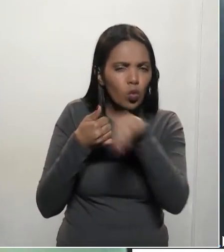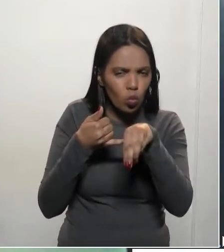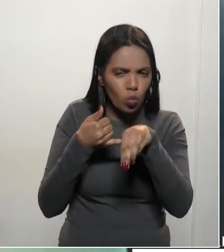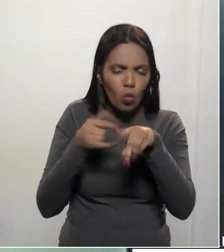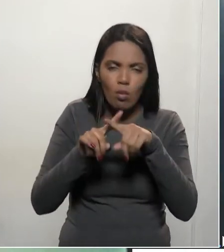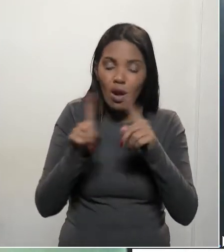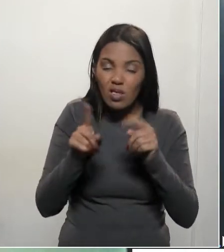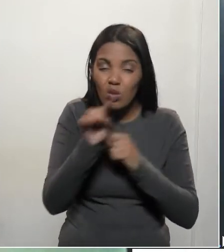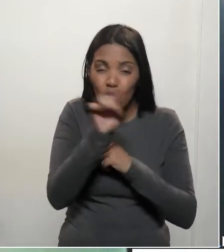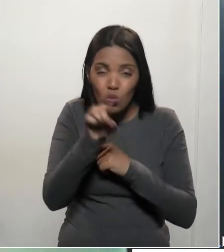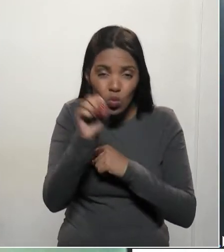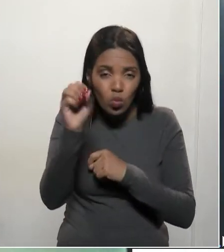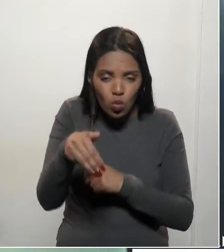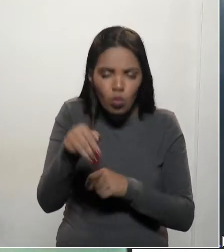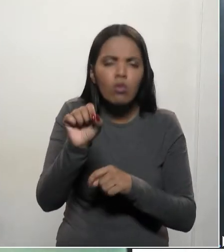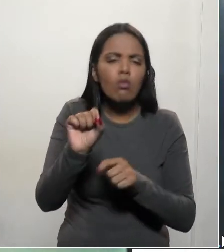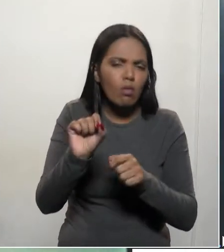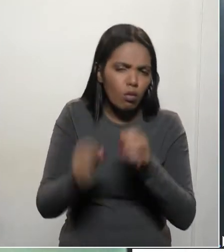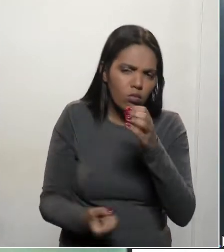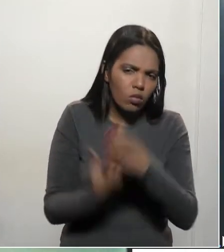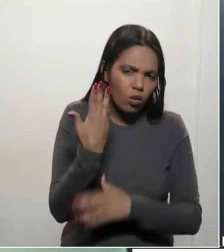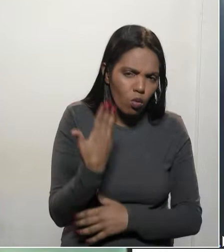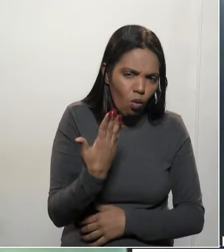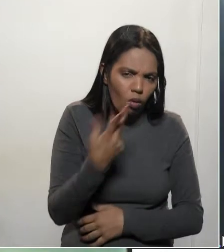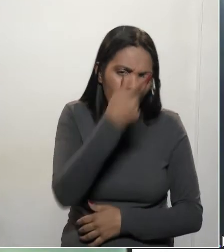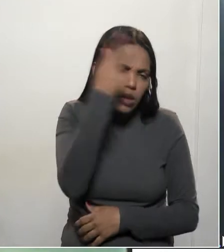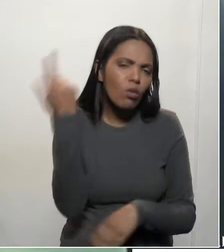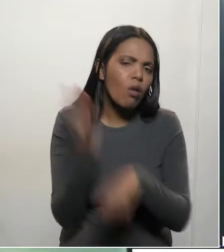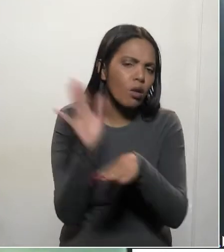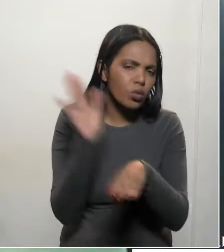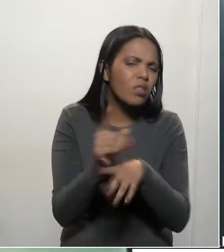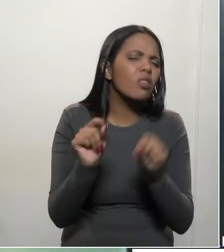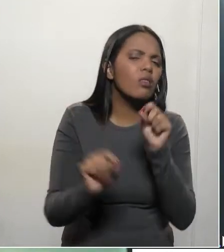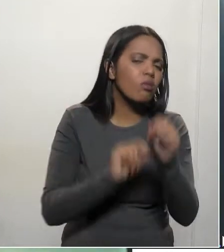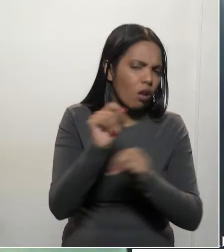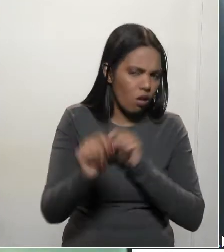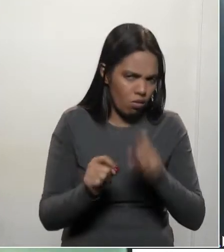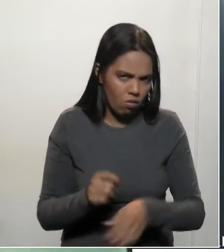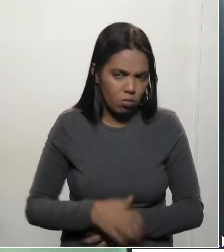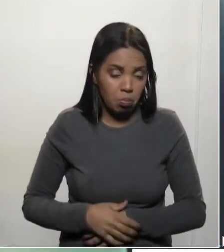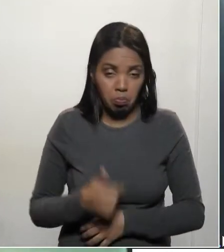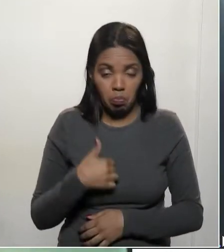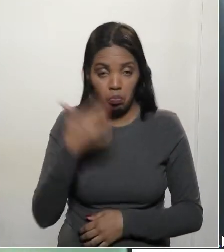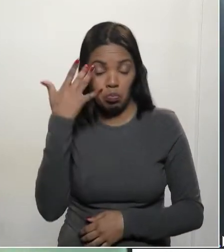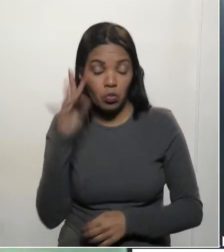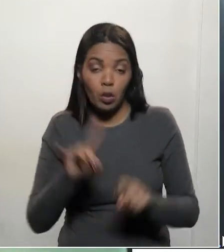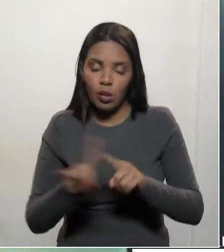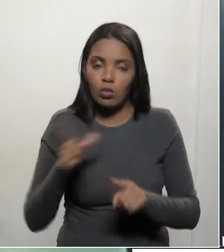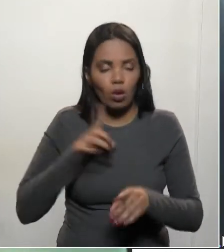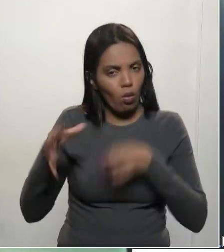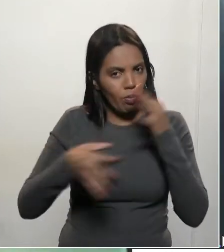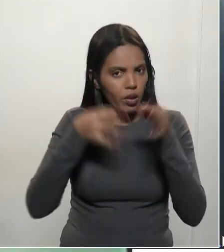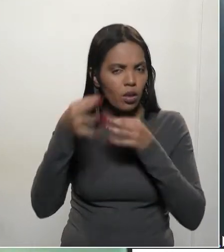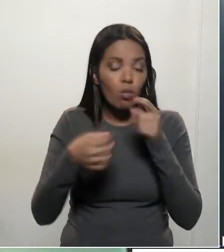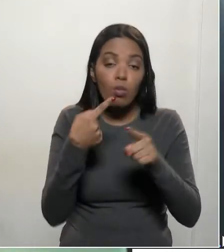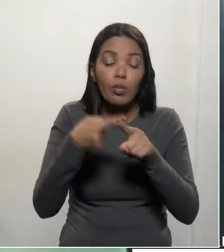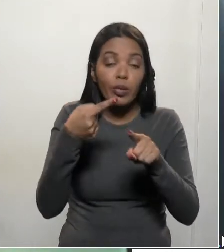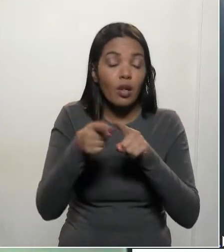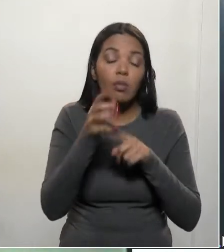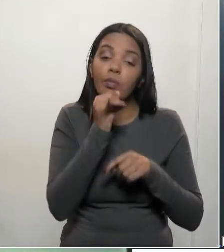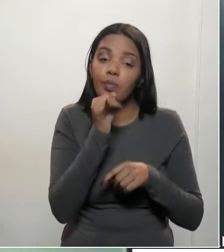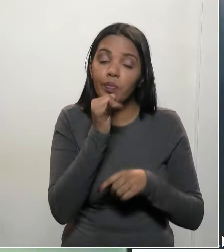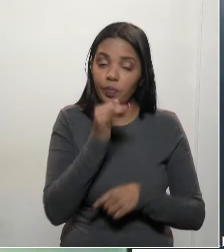Mas eu venho falar disso aqui porque eu tenho algumas críticas a fazer. Se você estacionar seu carro e parar